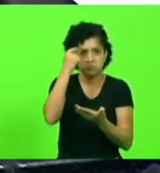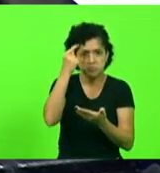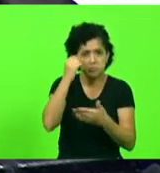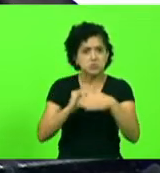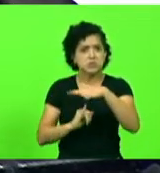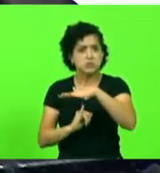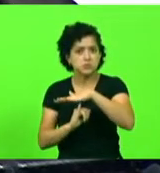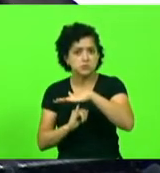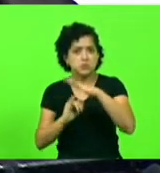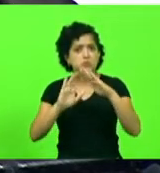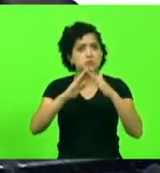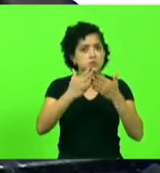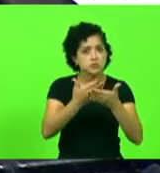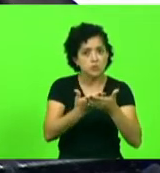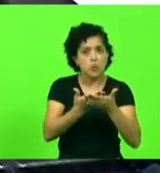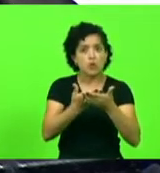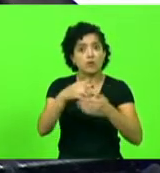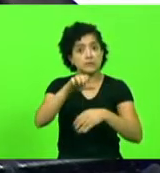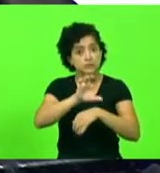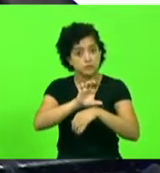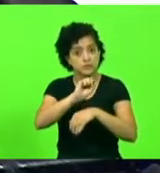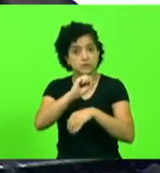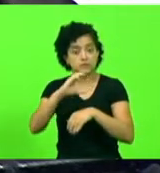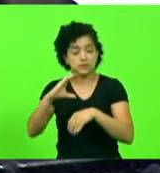escolas de Santa Catarina,